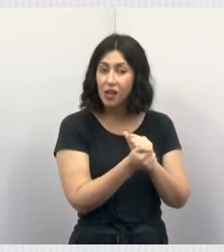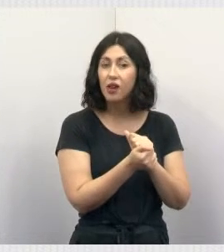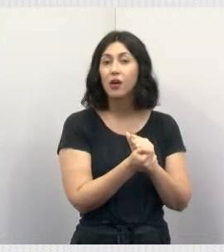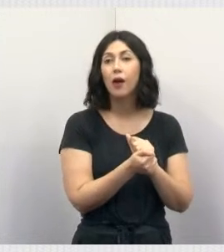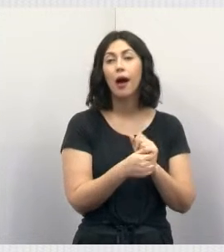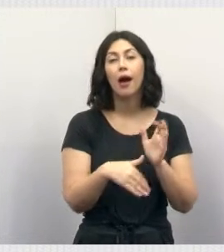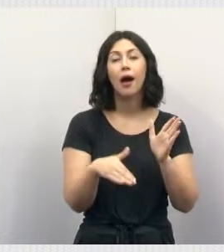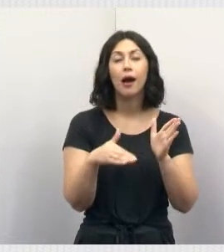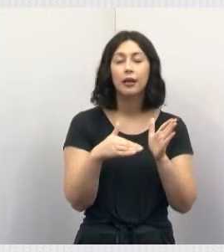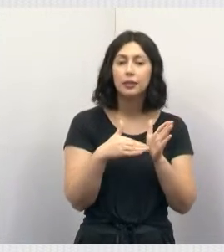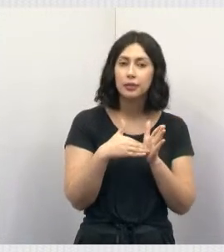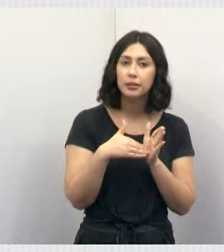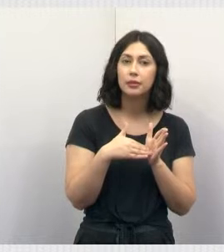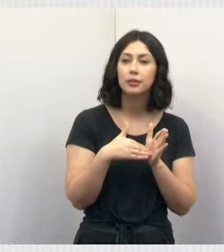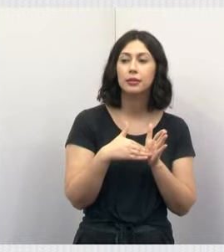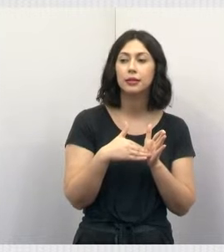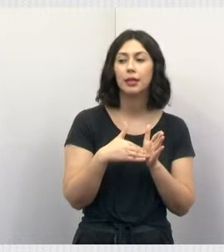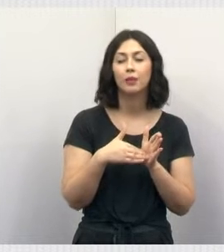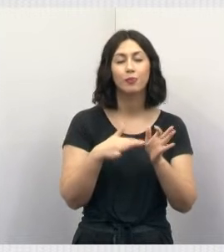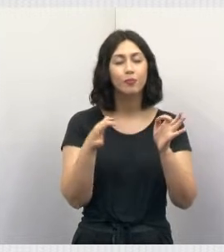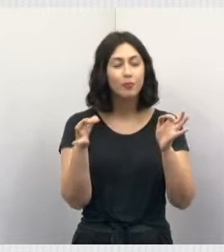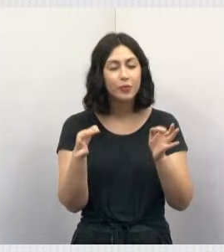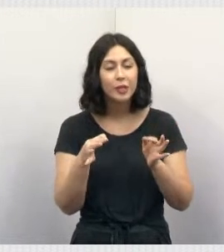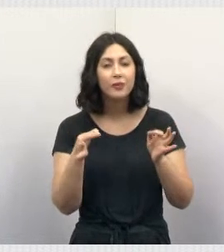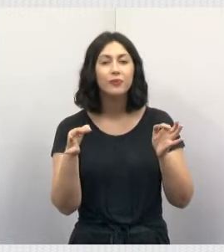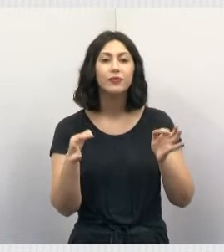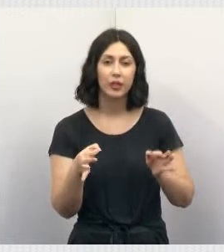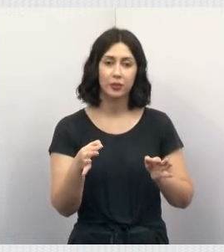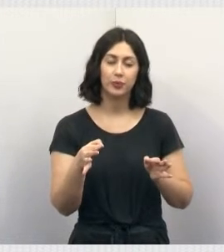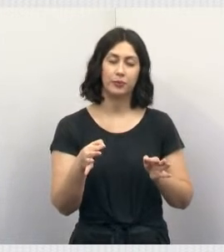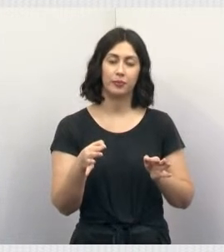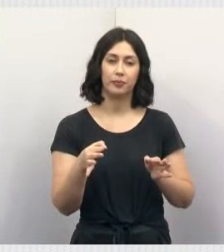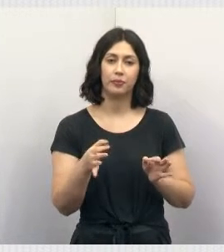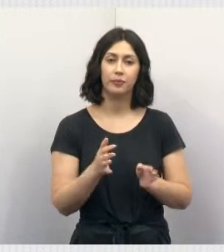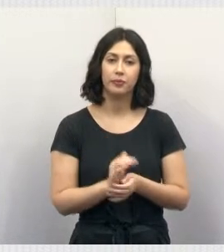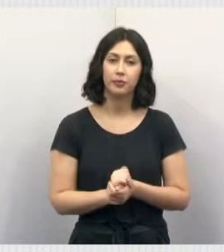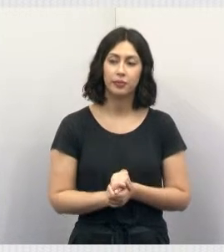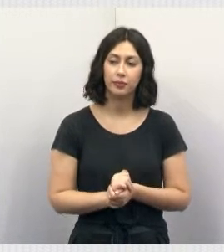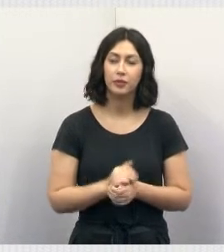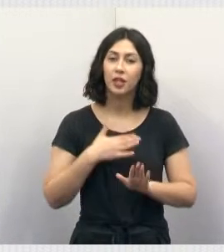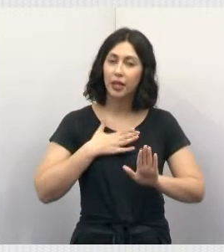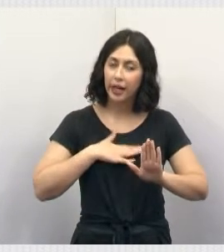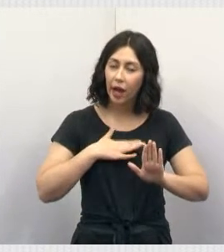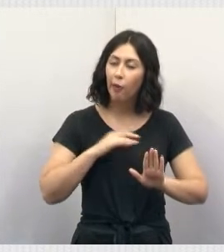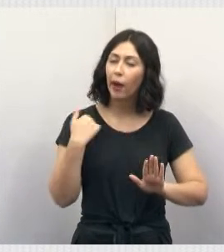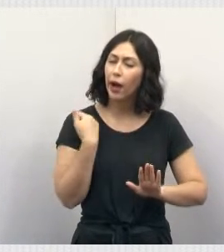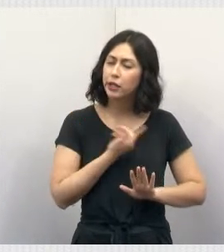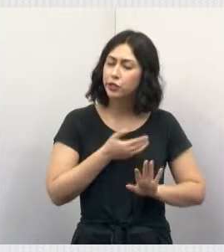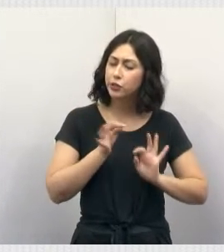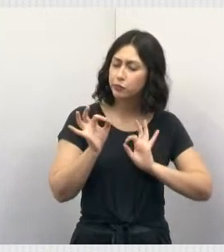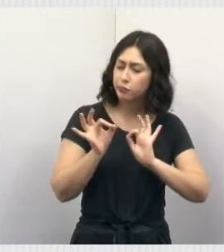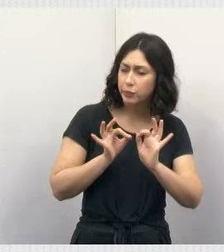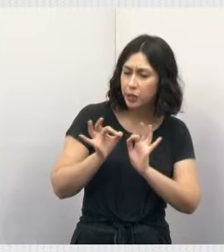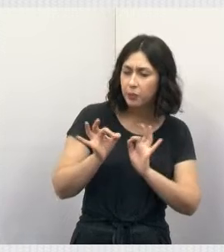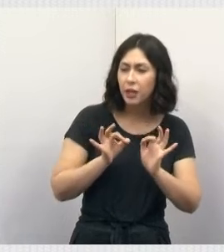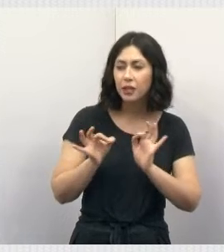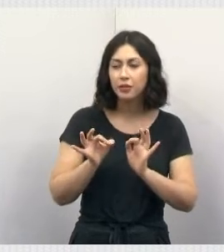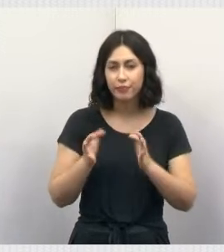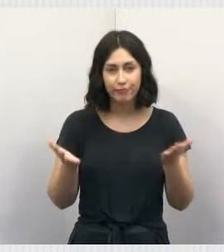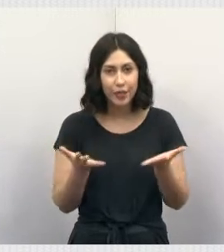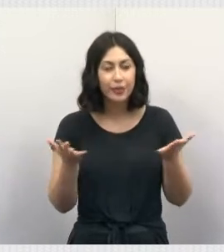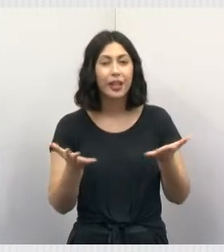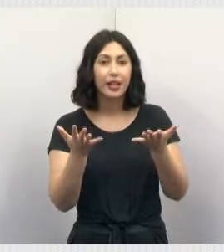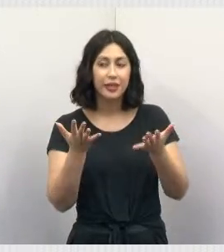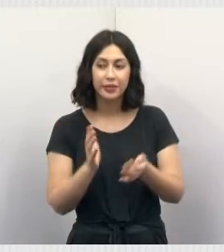chegar no ideal que nós queremos de averiguação de maus-tratos. Calma que nós vamos chegar lá. Está bom? Vamos lá, então?